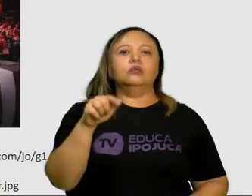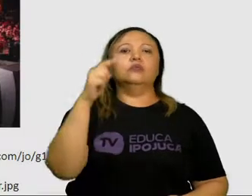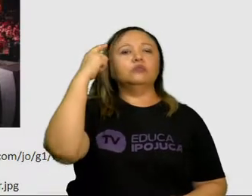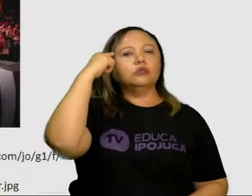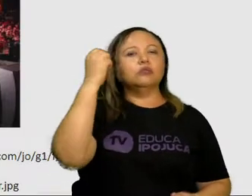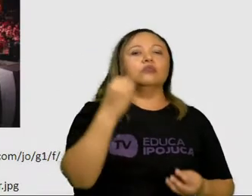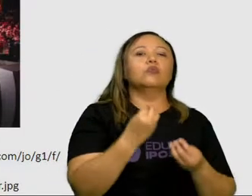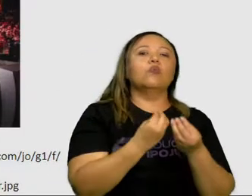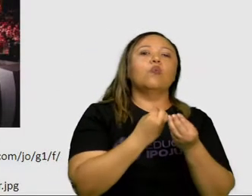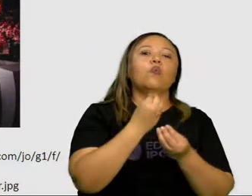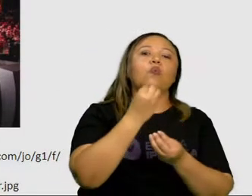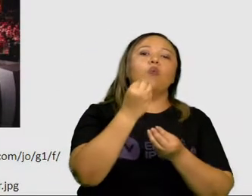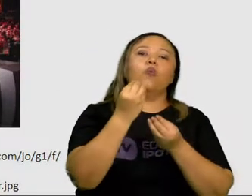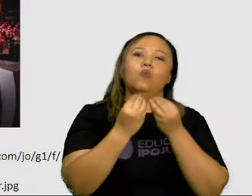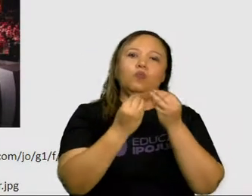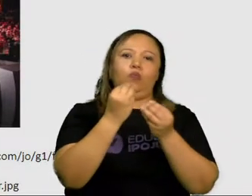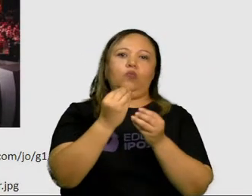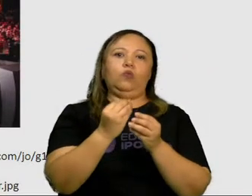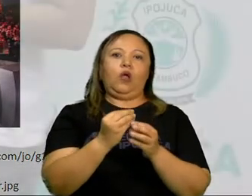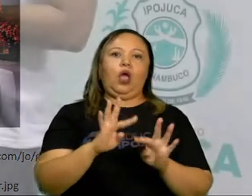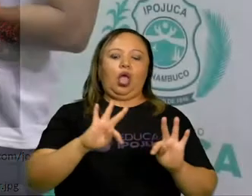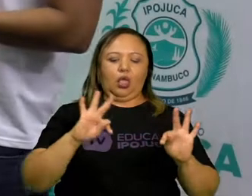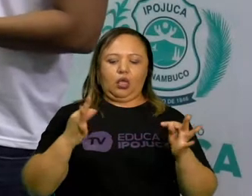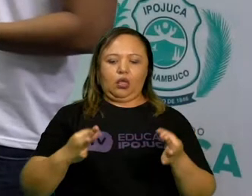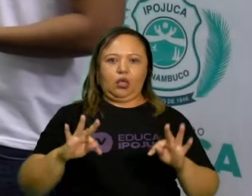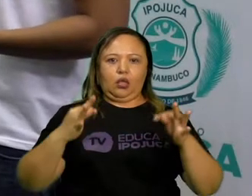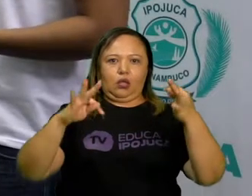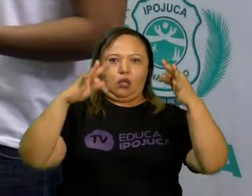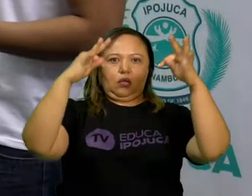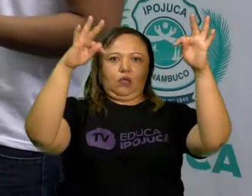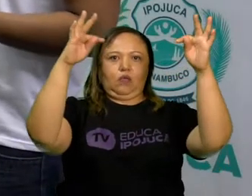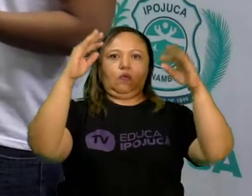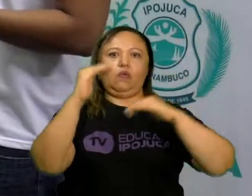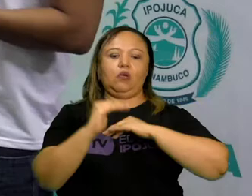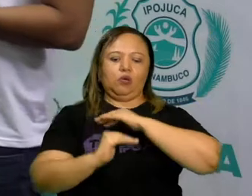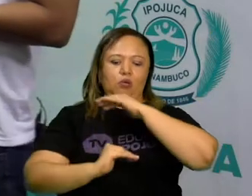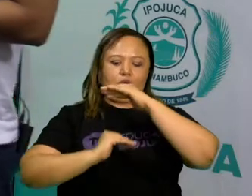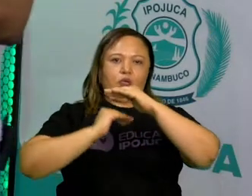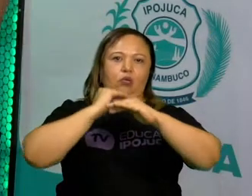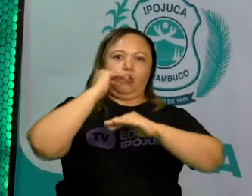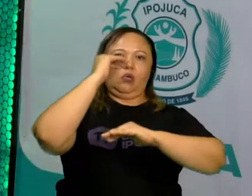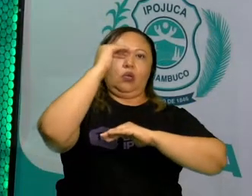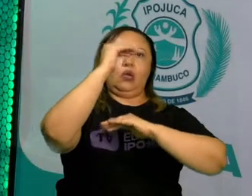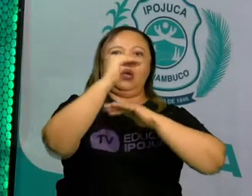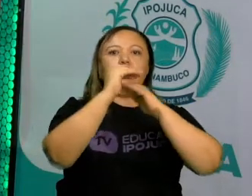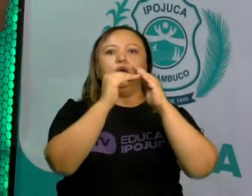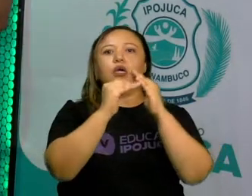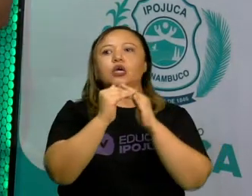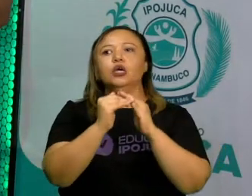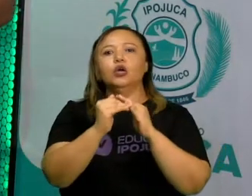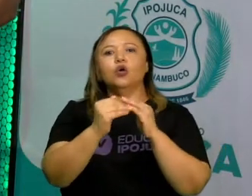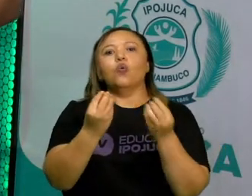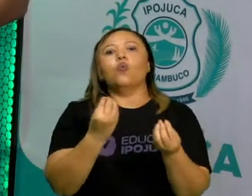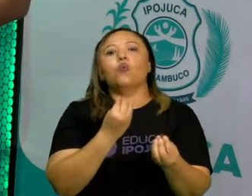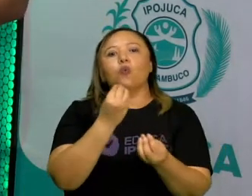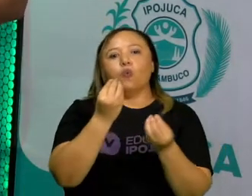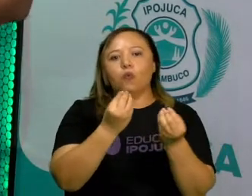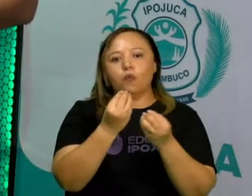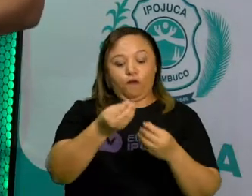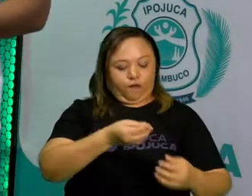pensar como a evolução tecnológica, ela influencia na forma como lidamos com as práticas do nosso cotidiano?